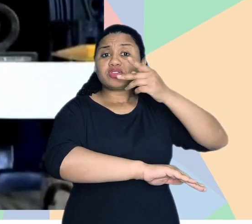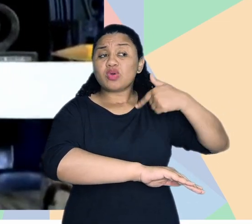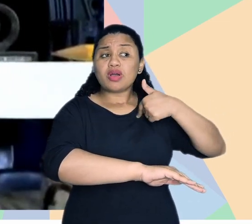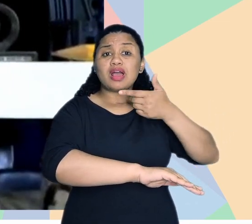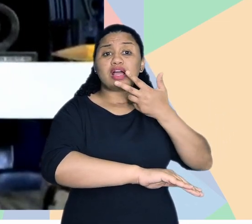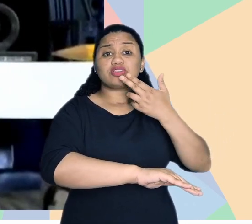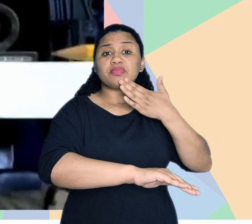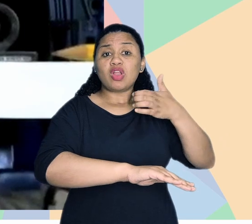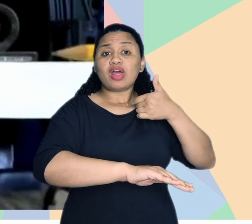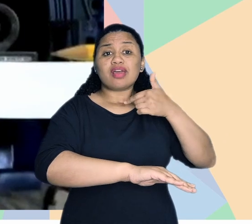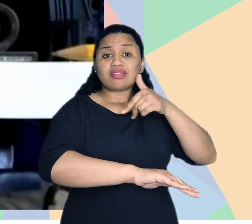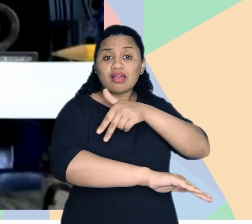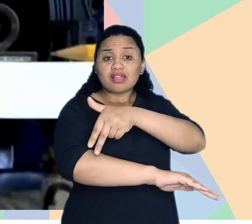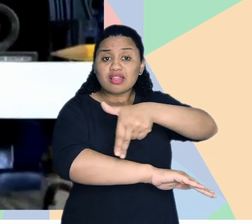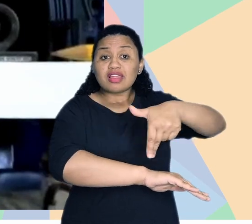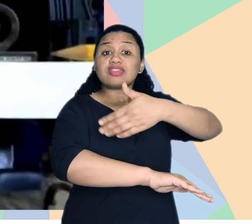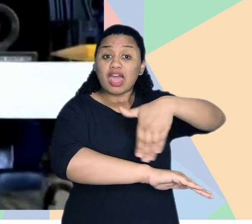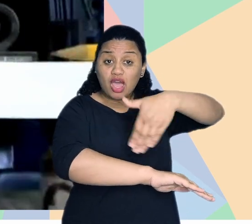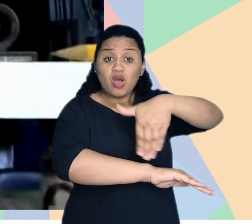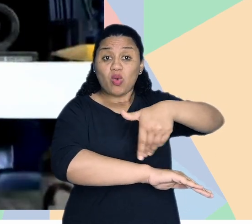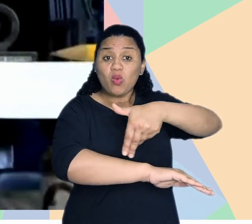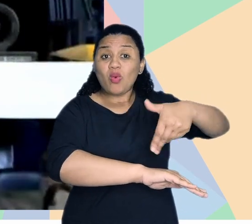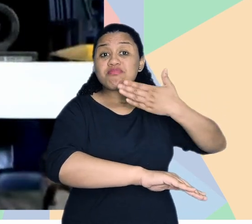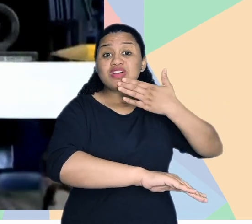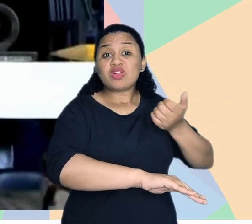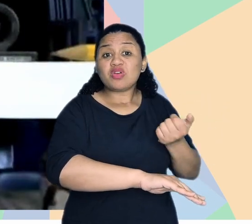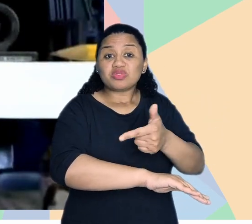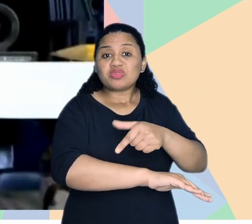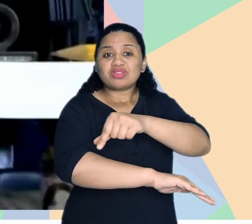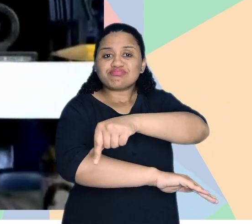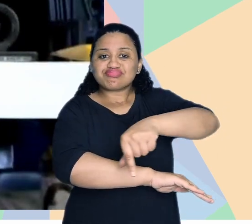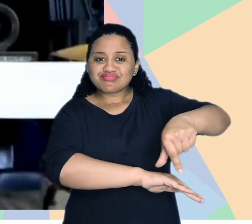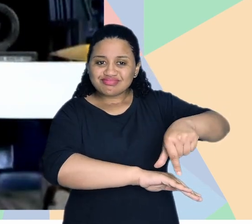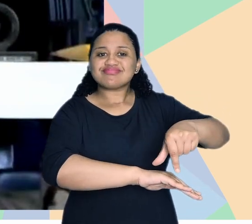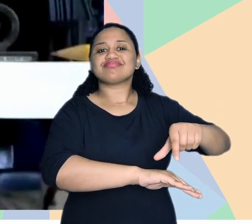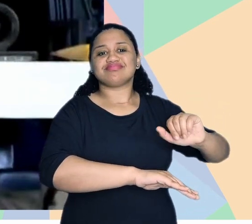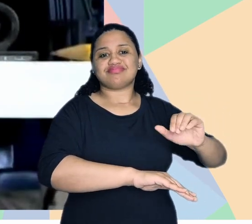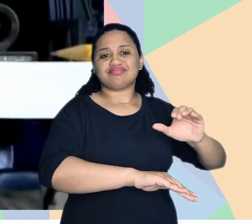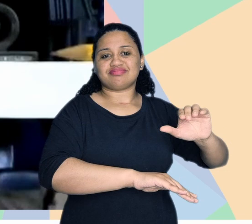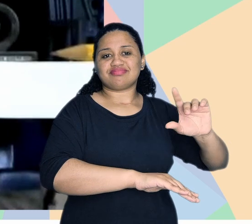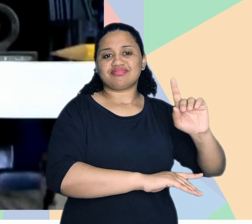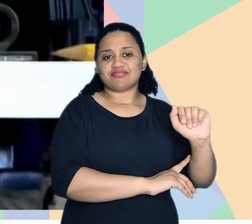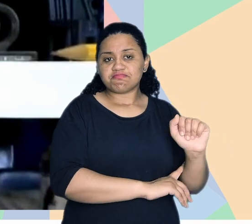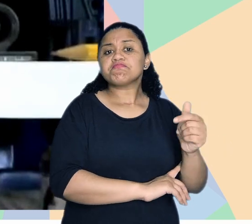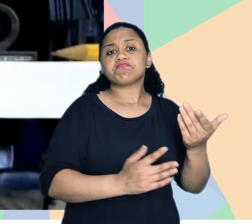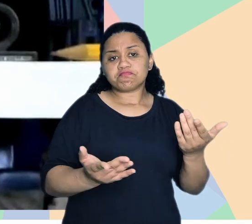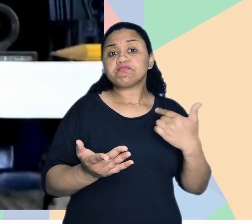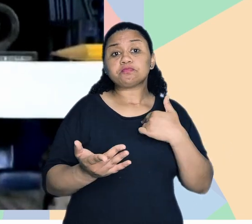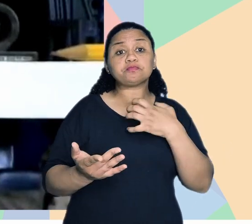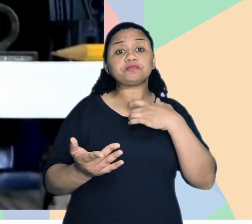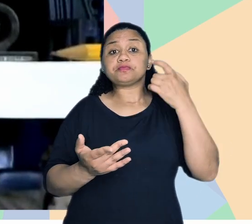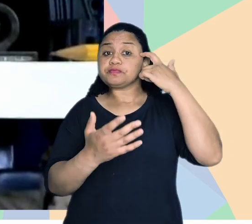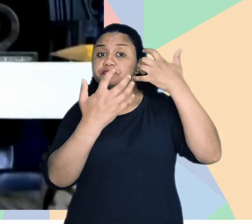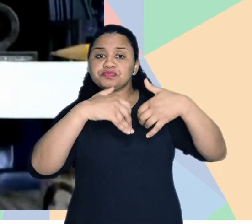andar na sarjeta, no asfalto, que muitas vezes é mais acessível que a própria calçada, né? Então, essa forma, né, de